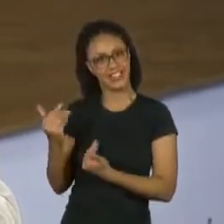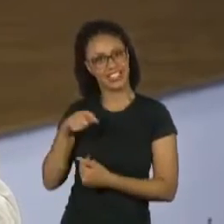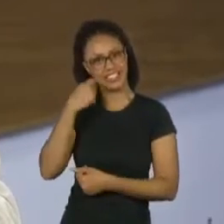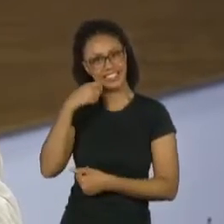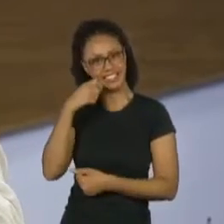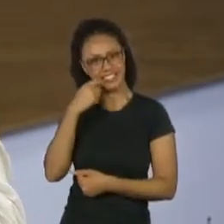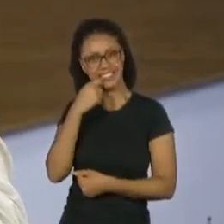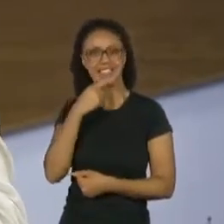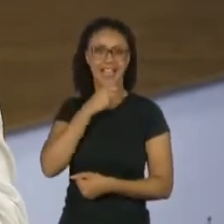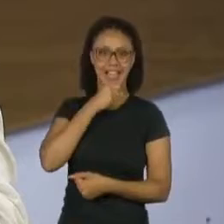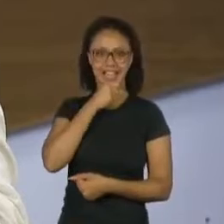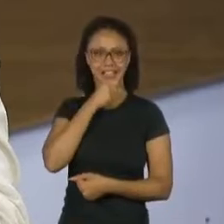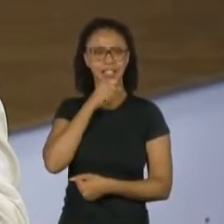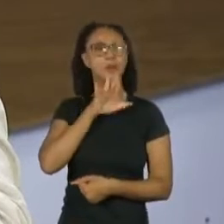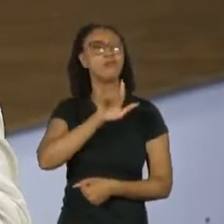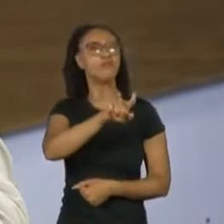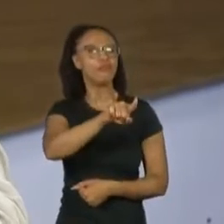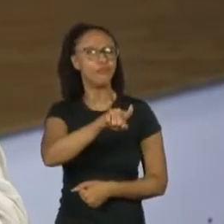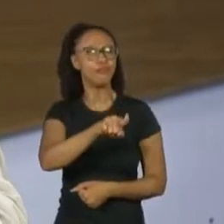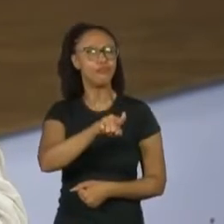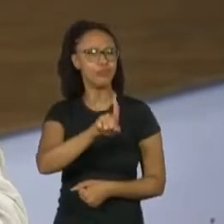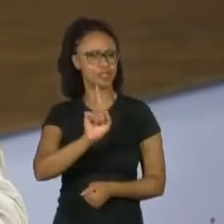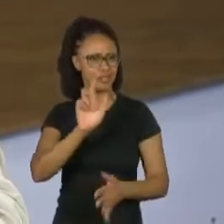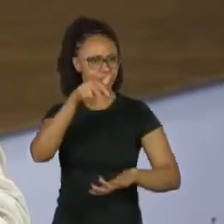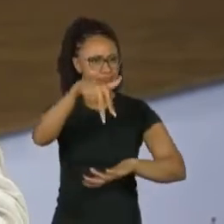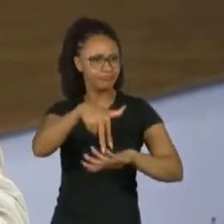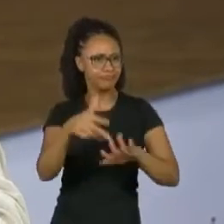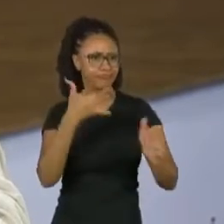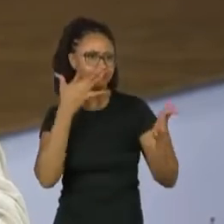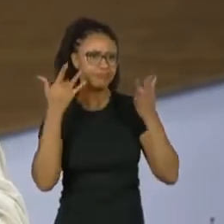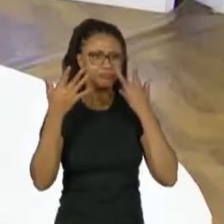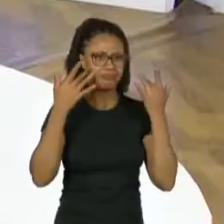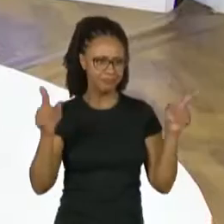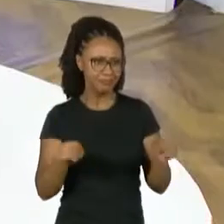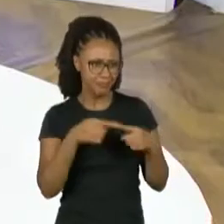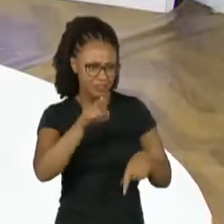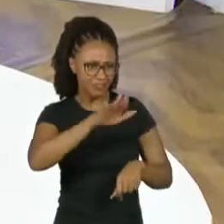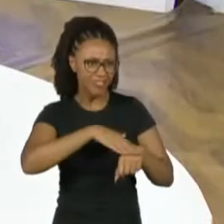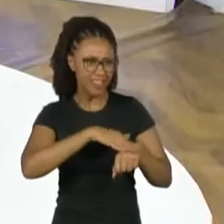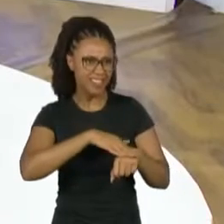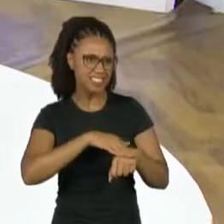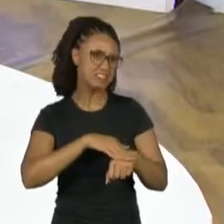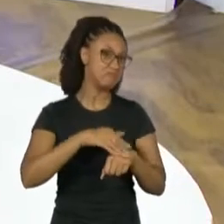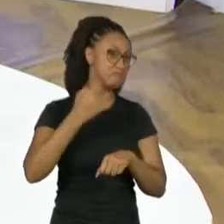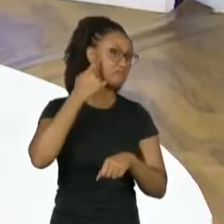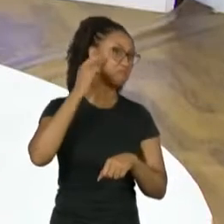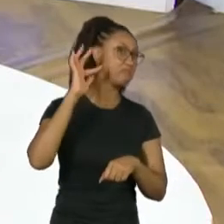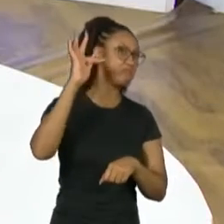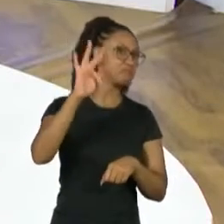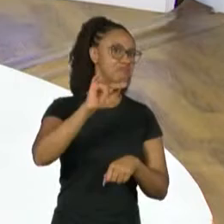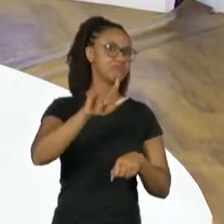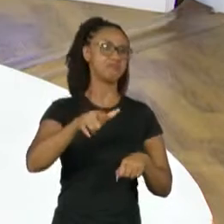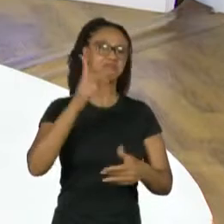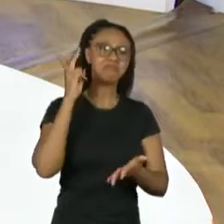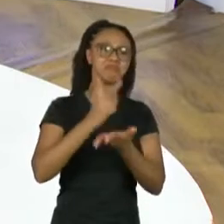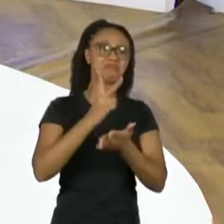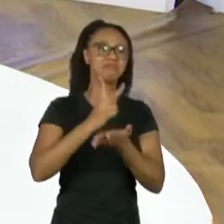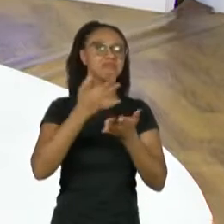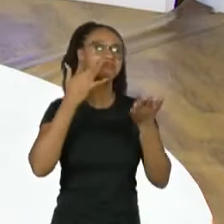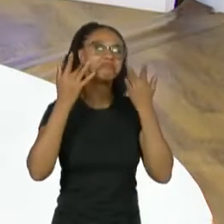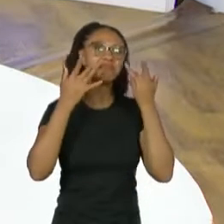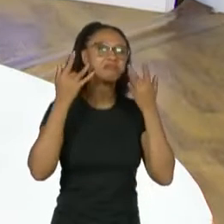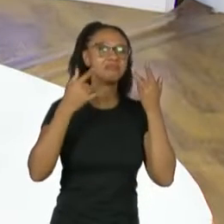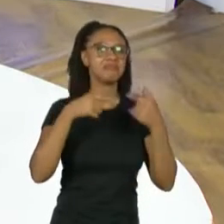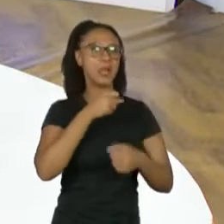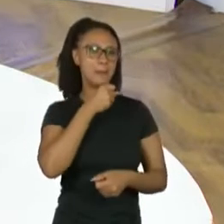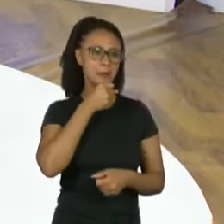musical? Você faria um papel no teatro musical hoje em dia? Você faria? Ficar em cartaz com teatro musical?